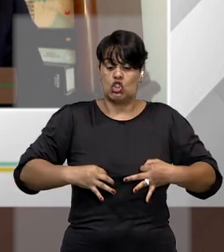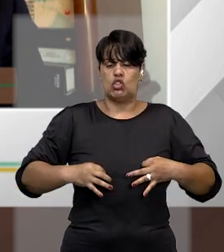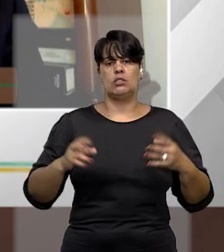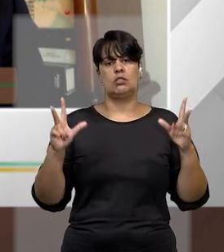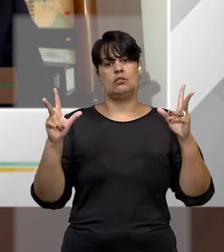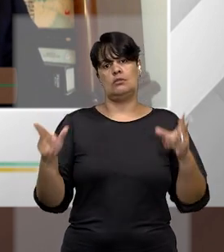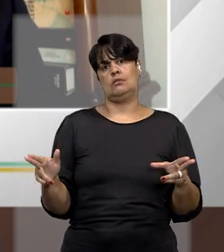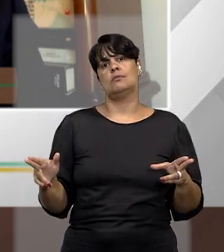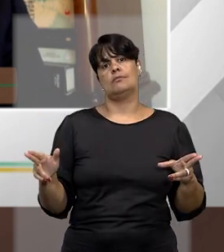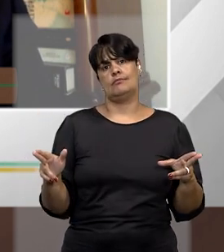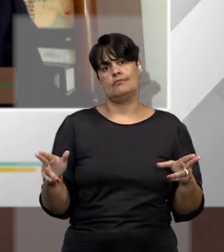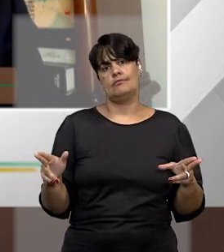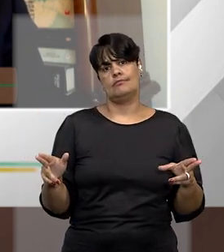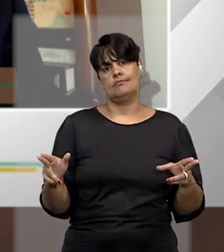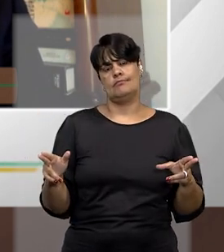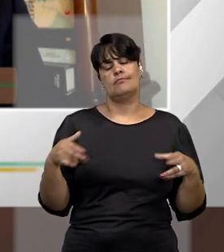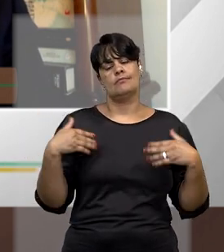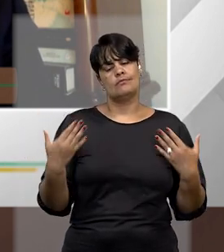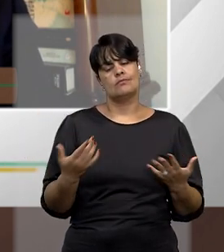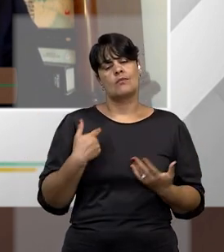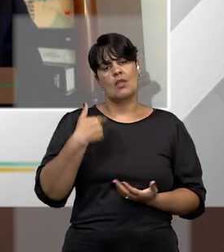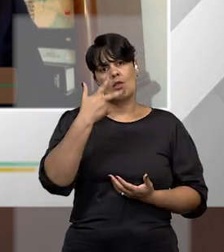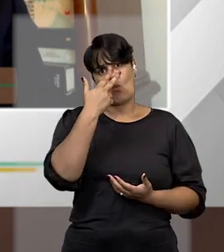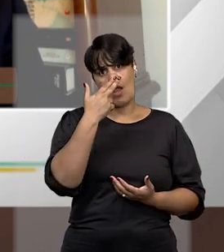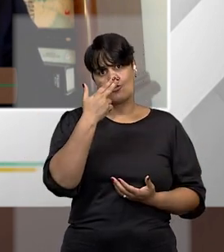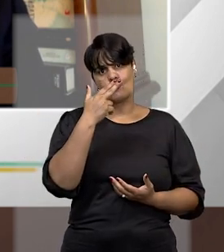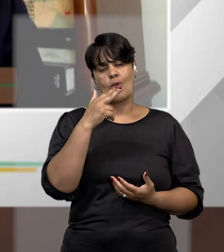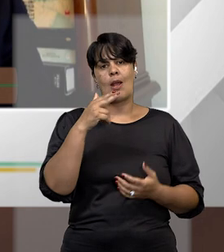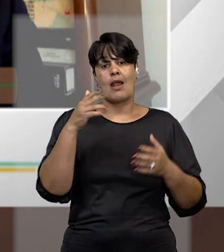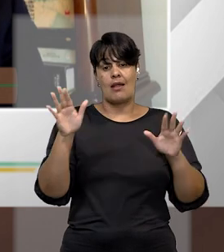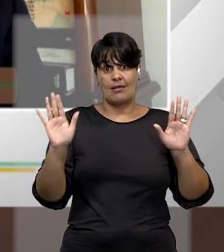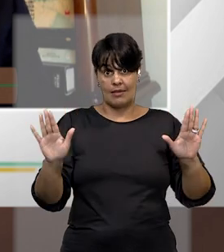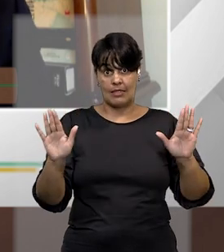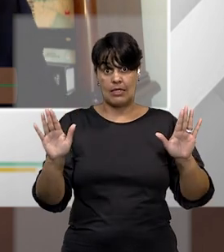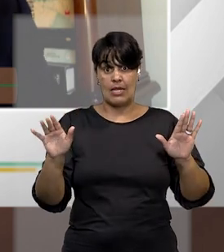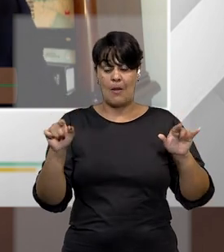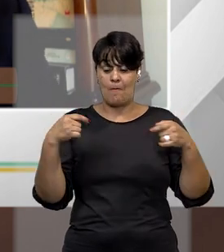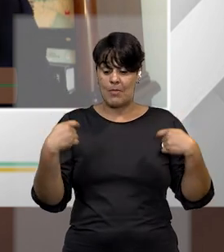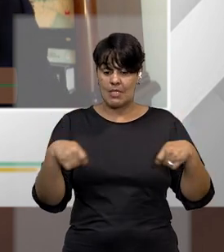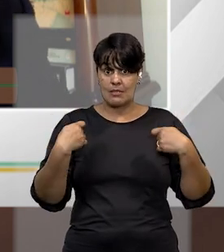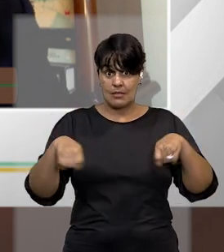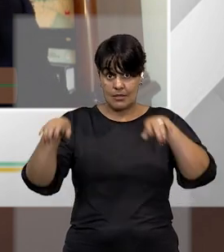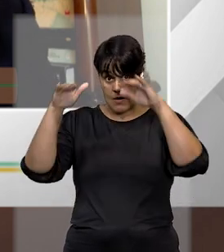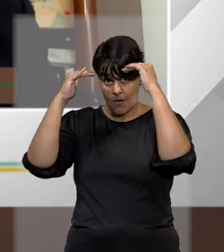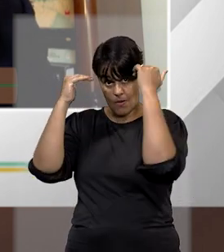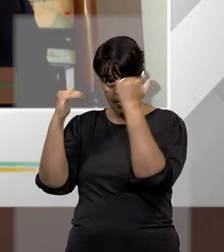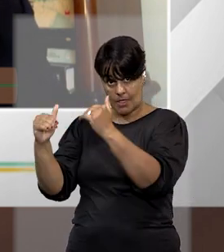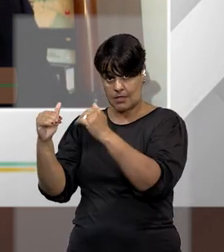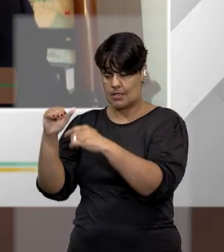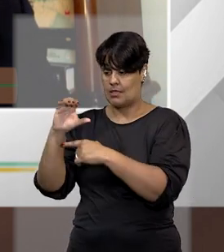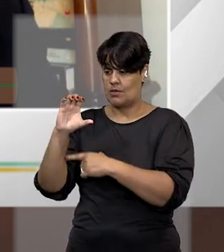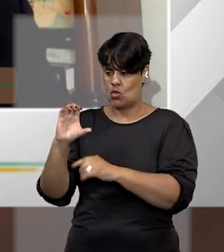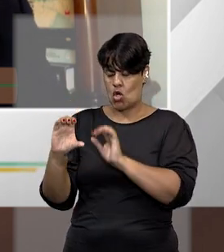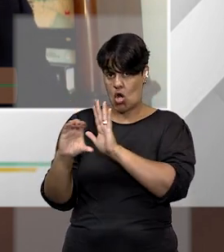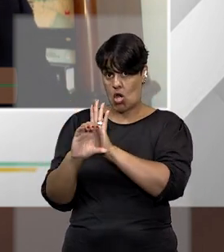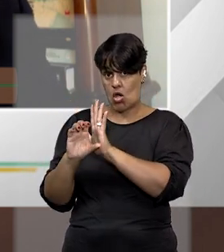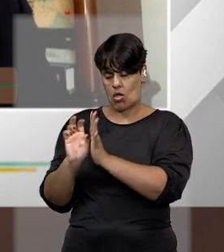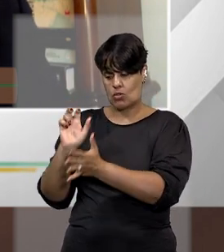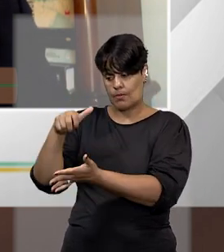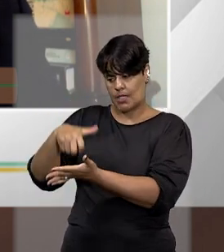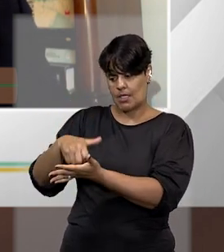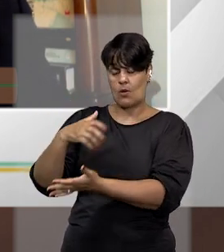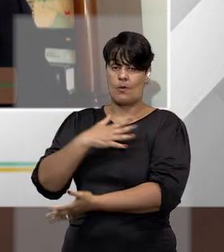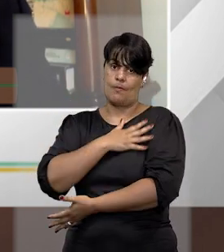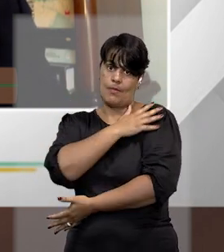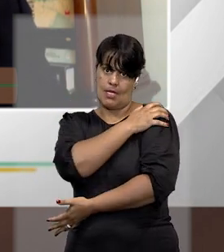prevalecer o Código Penal Militar, por mais